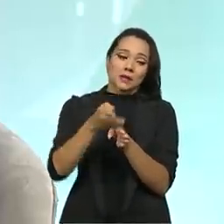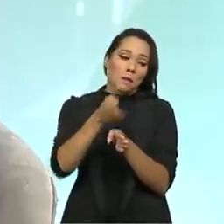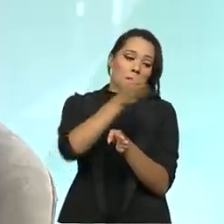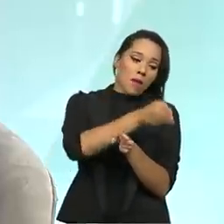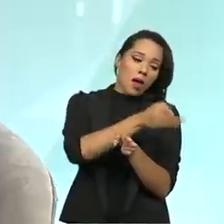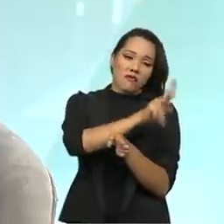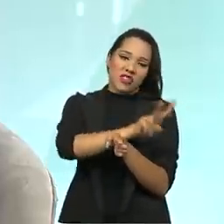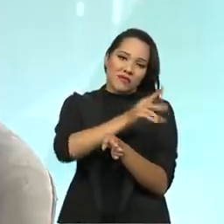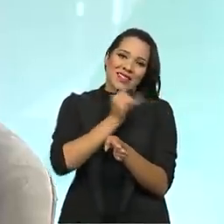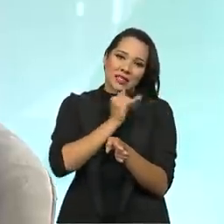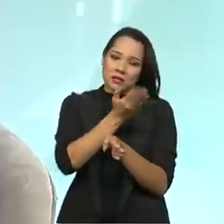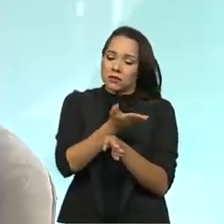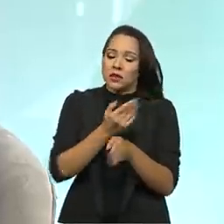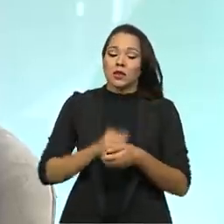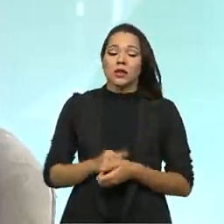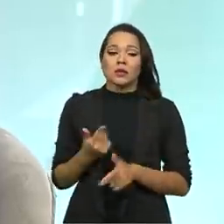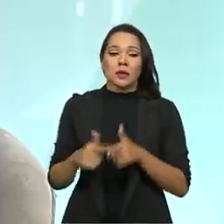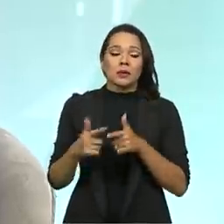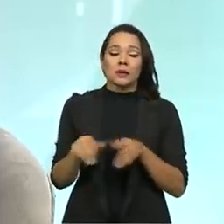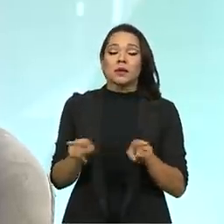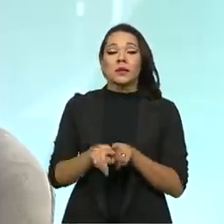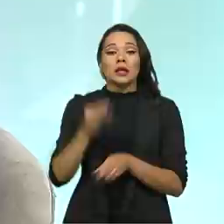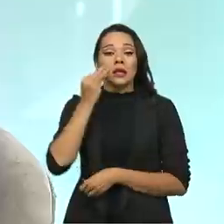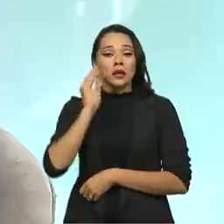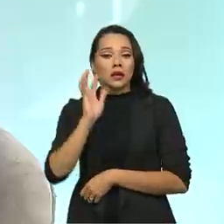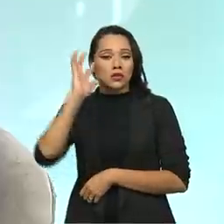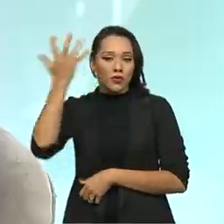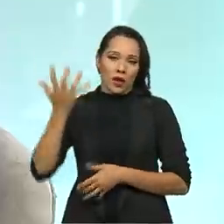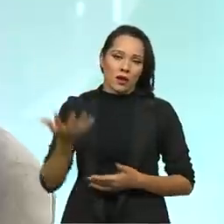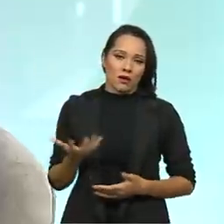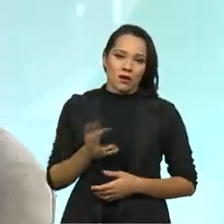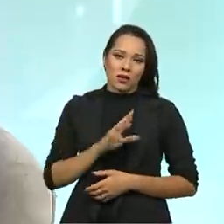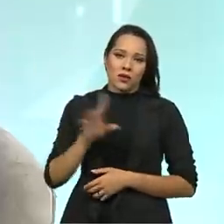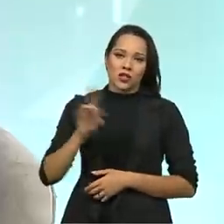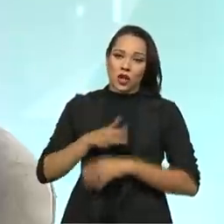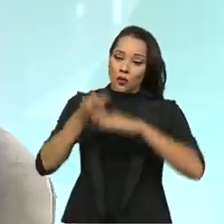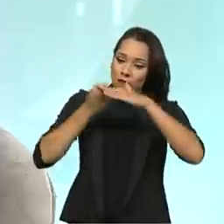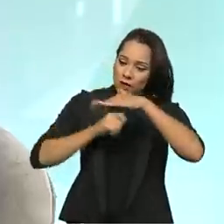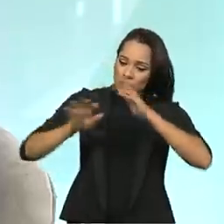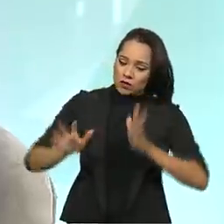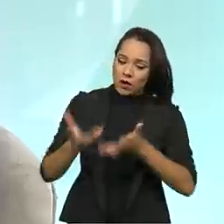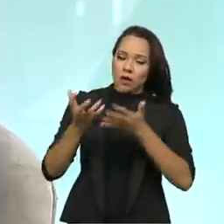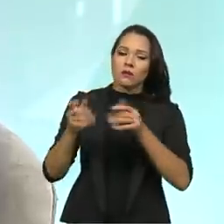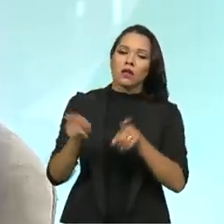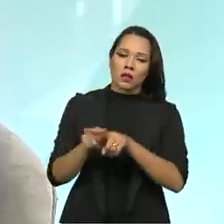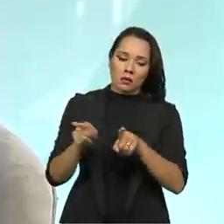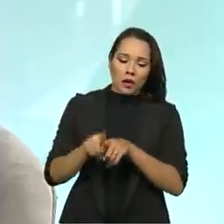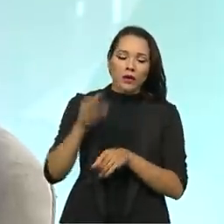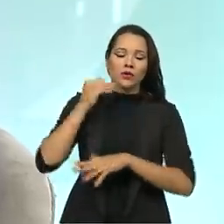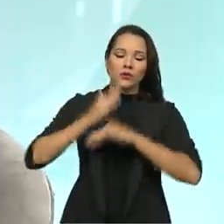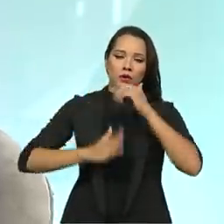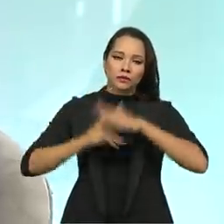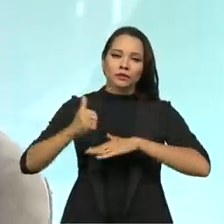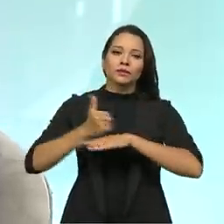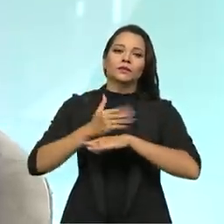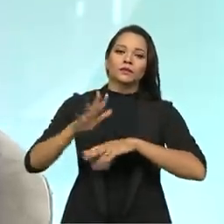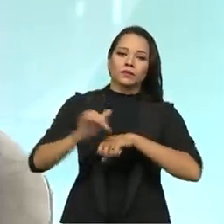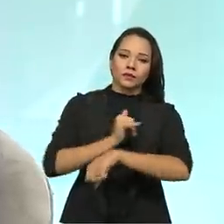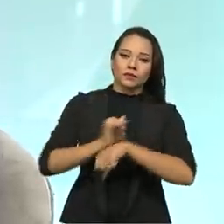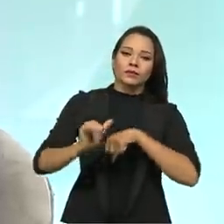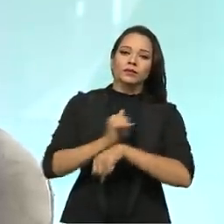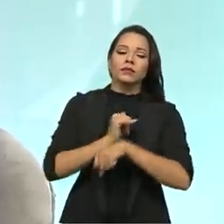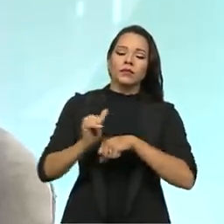que passam por problemas. E a gente tem tentado resolver, não só com a questão do investimento, mas também com os profissionais e ações